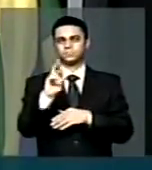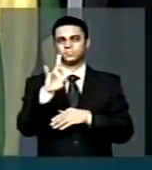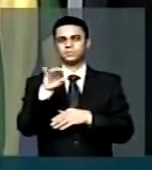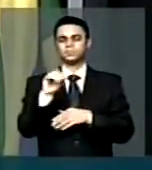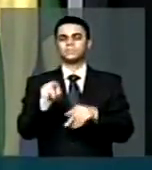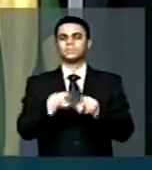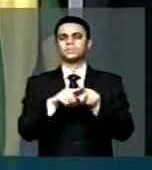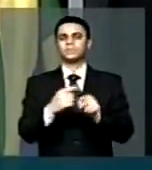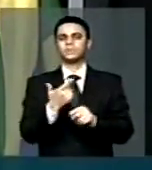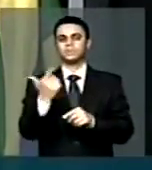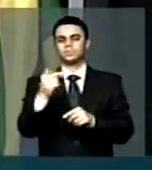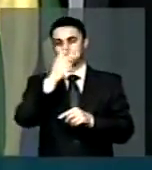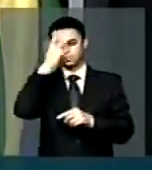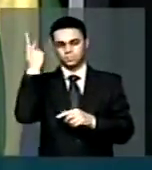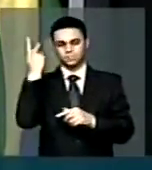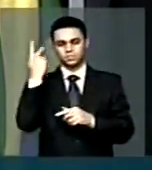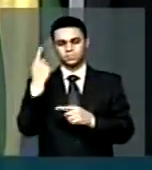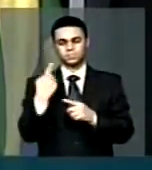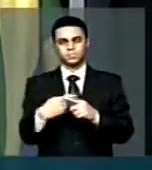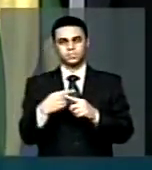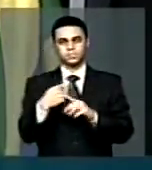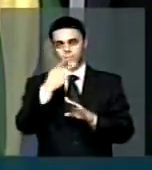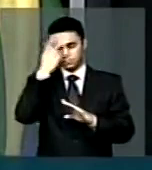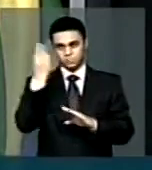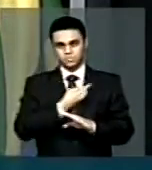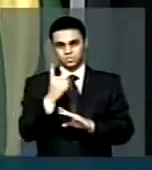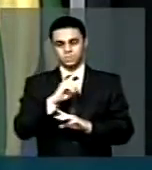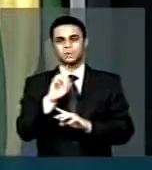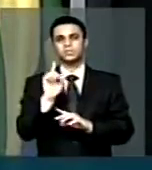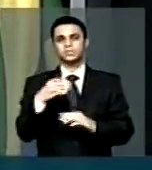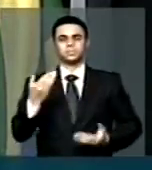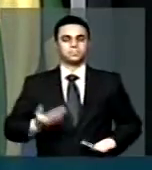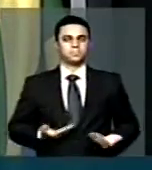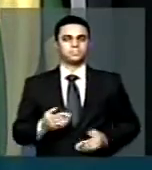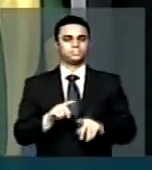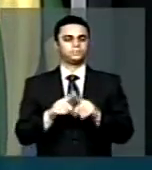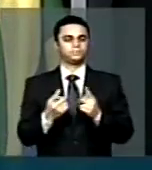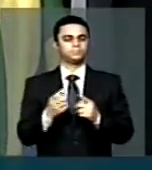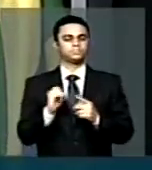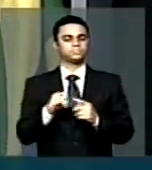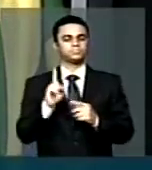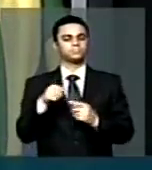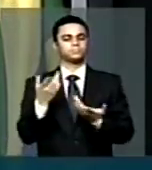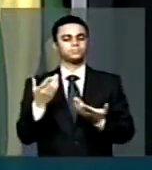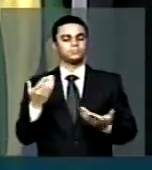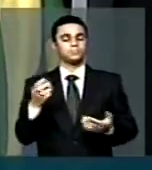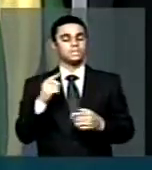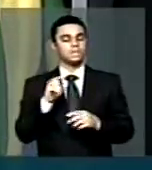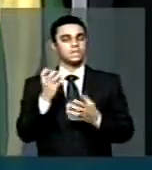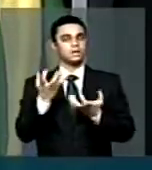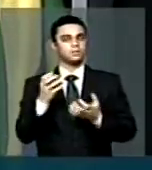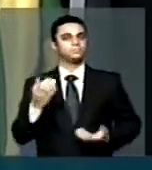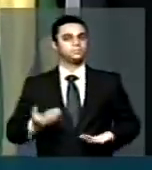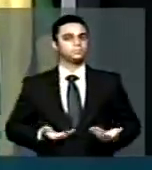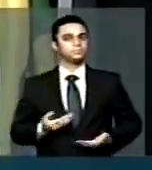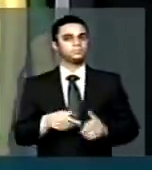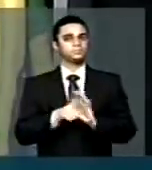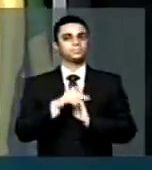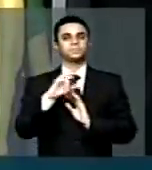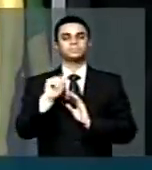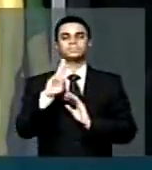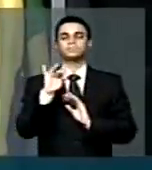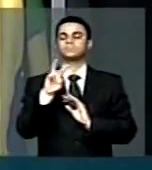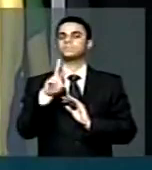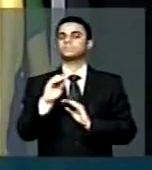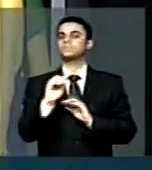porque quem está lá irregular tem que ser funcionário, mas para ser funcionário de cartório, pode ser o